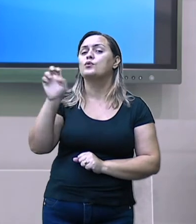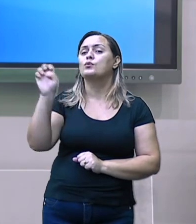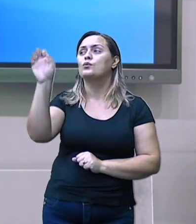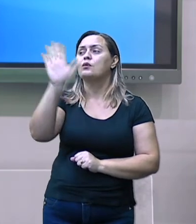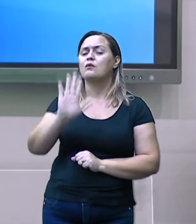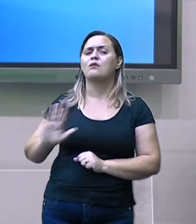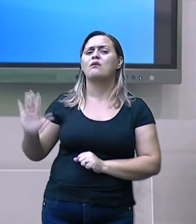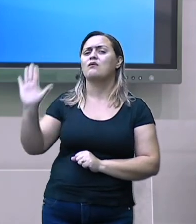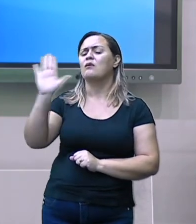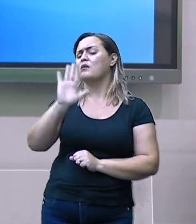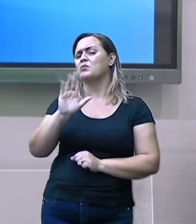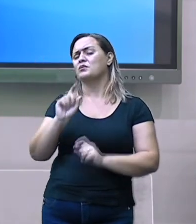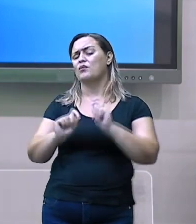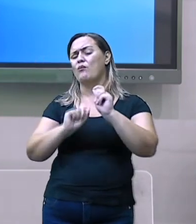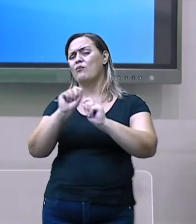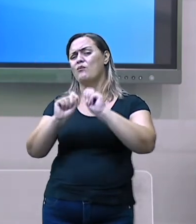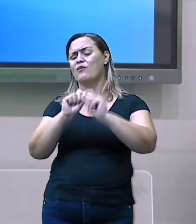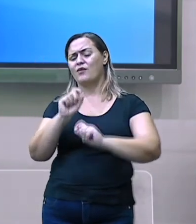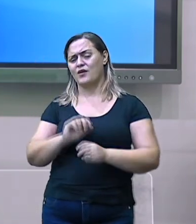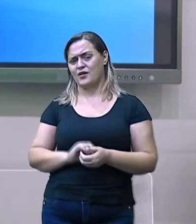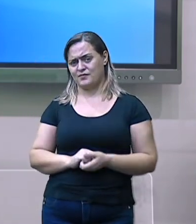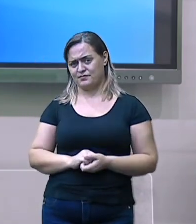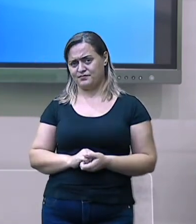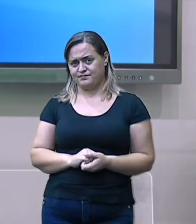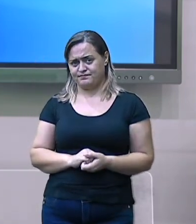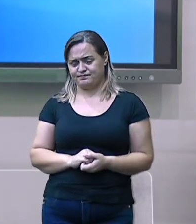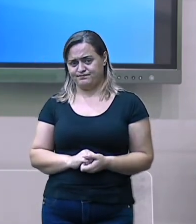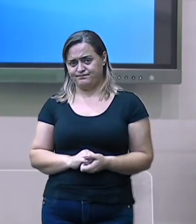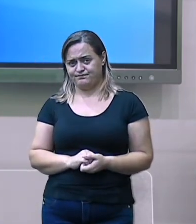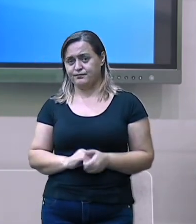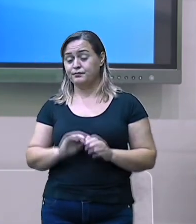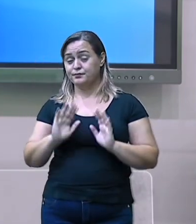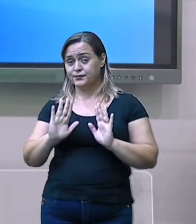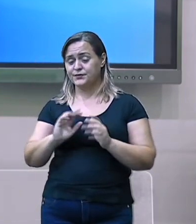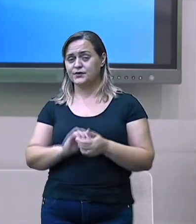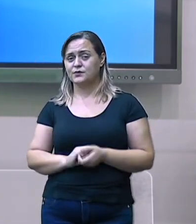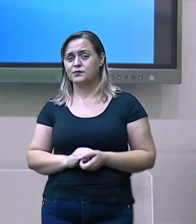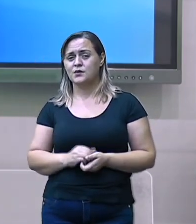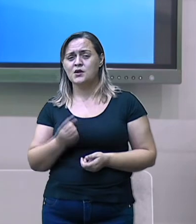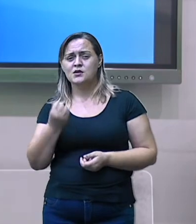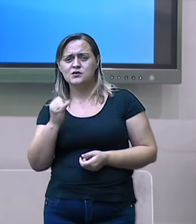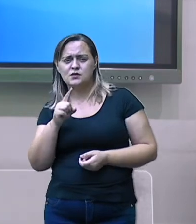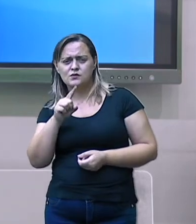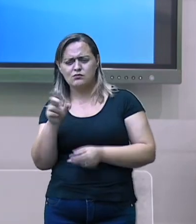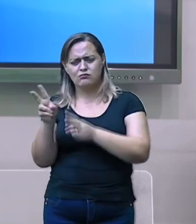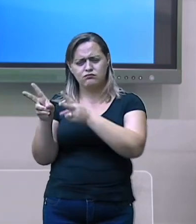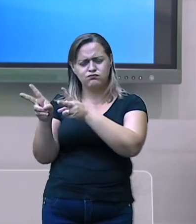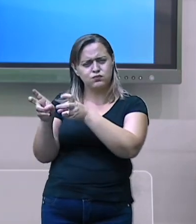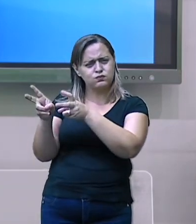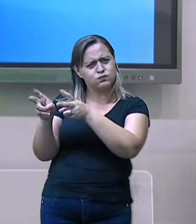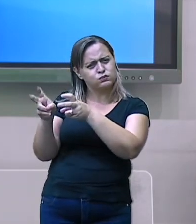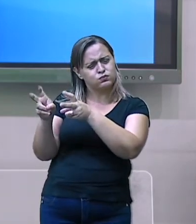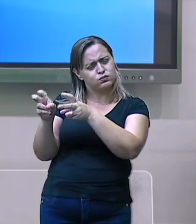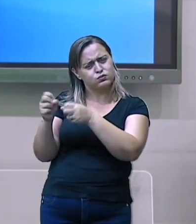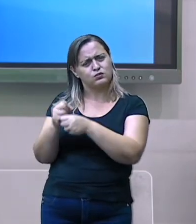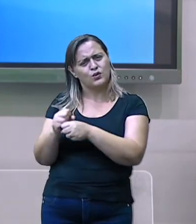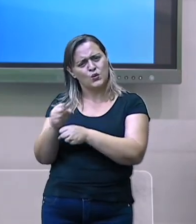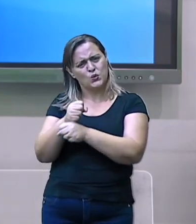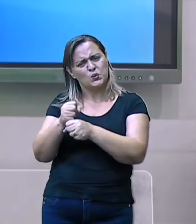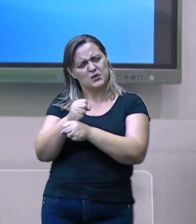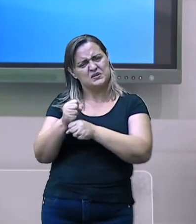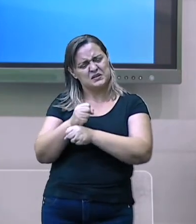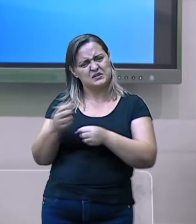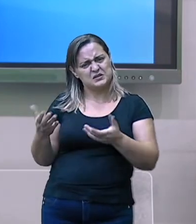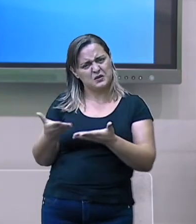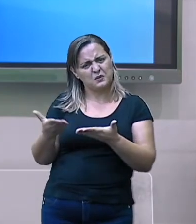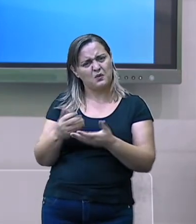É interessante. Se você tem reparado, nos últimos anos, cada